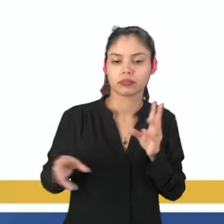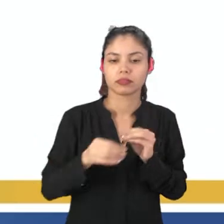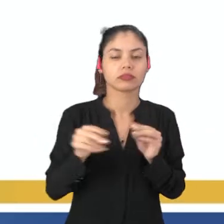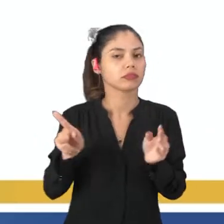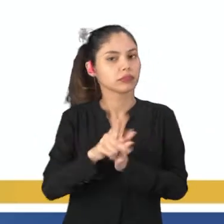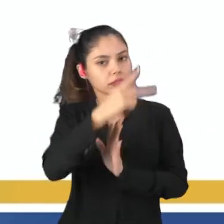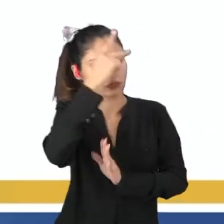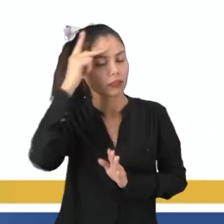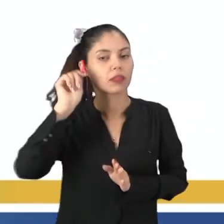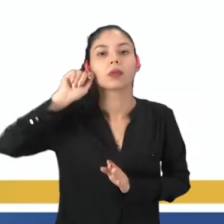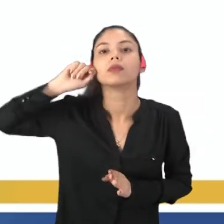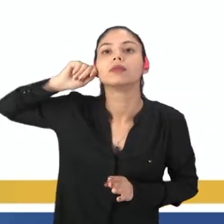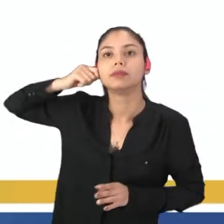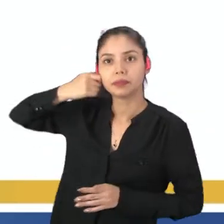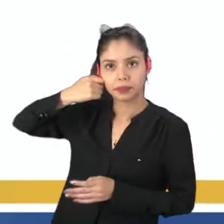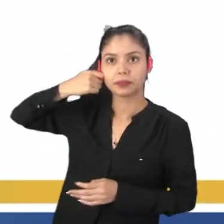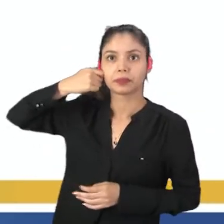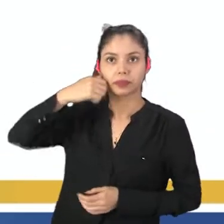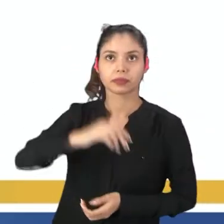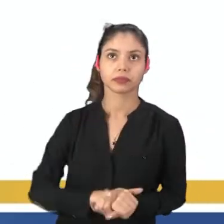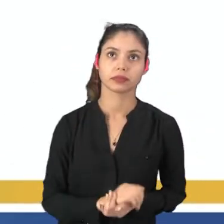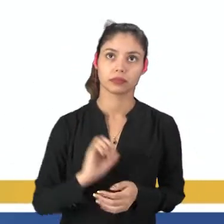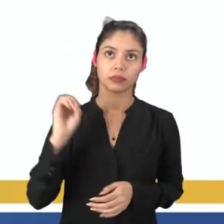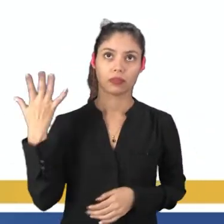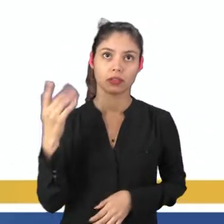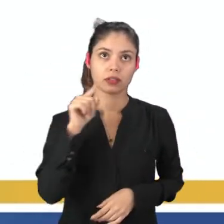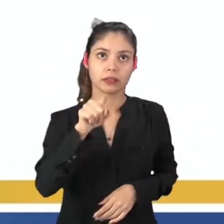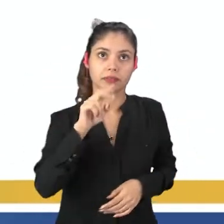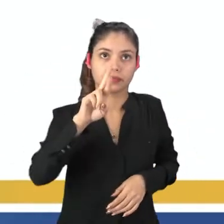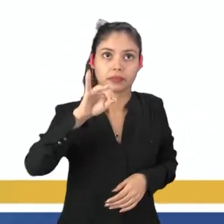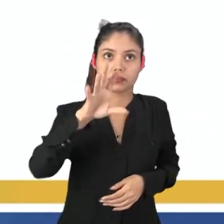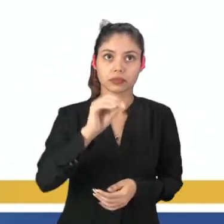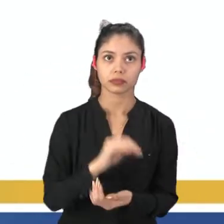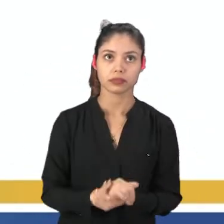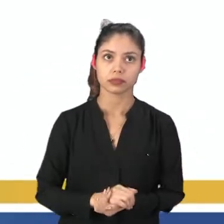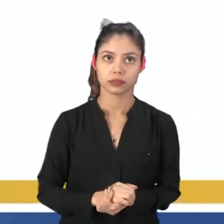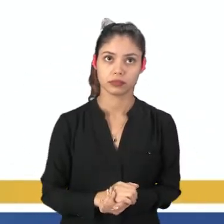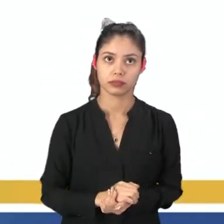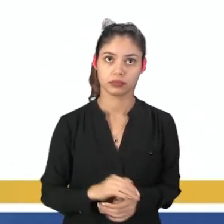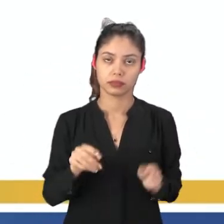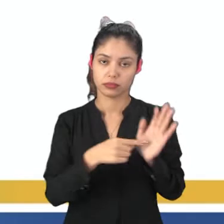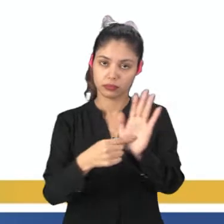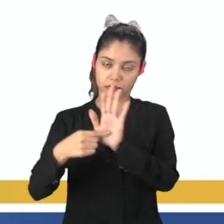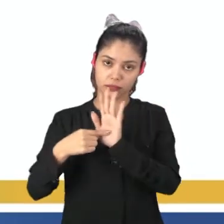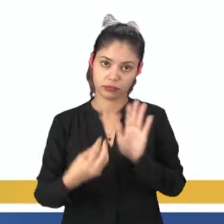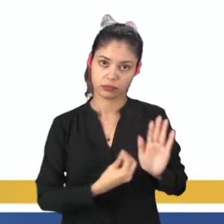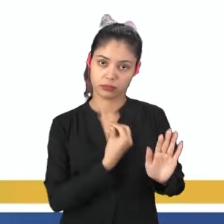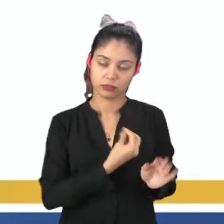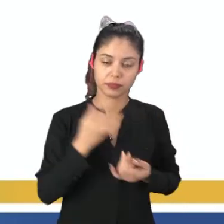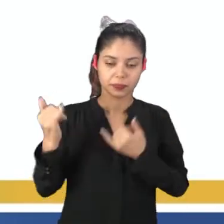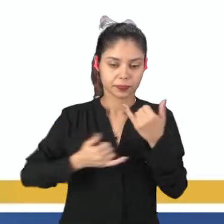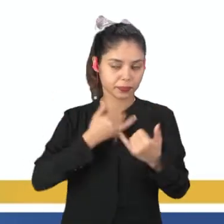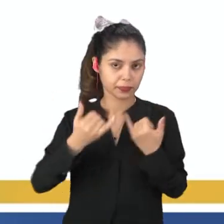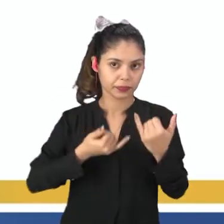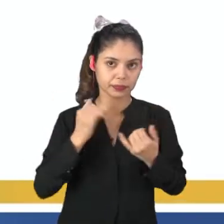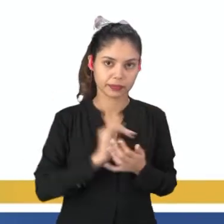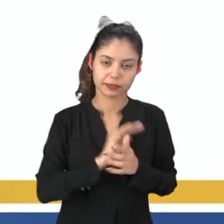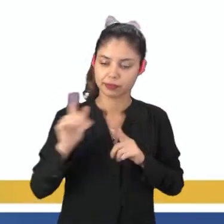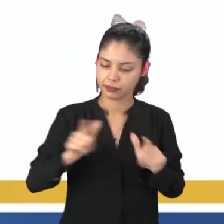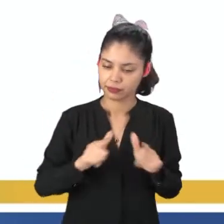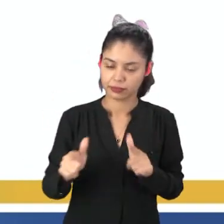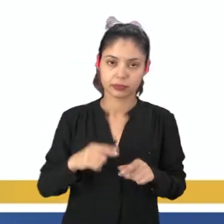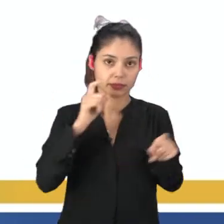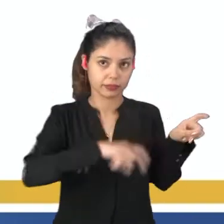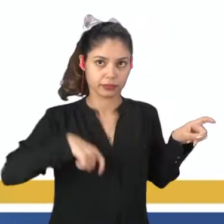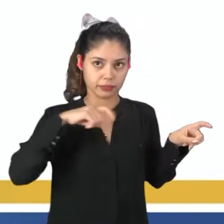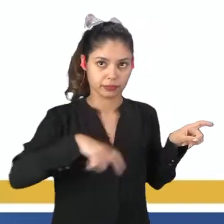pessoas negras, tá? Nesse caso. No maracatu-rural, o cortejo representa as brincadeiras dos trabalhadores